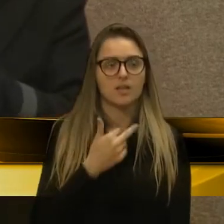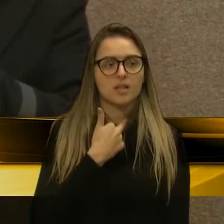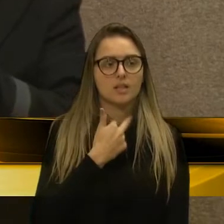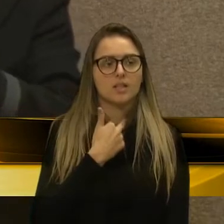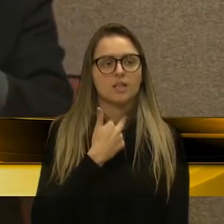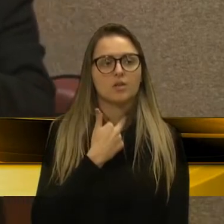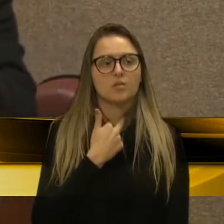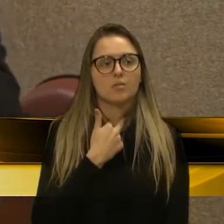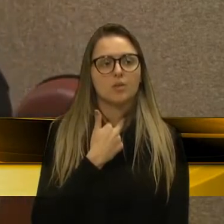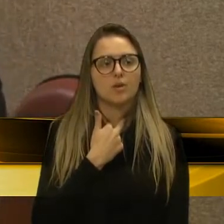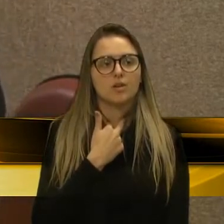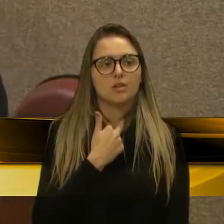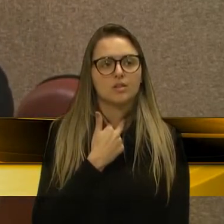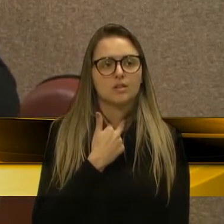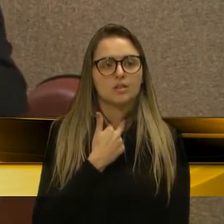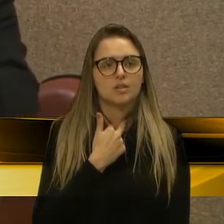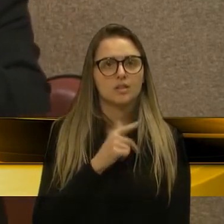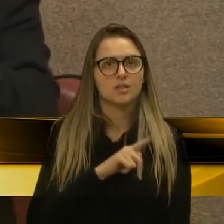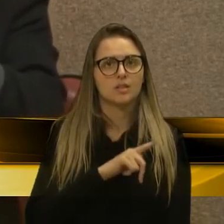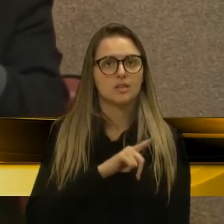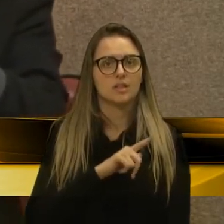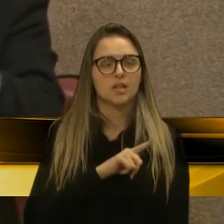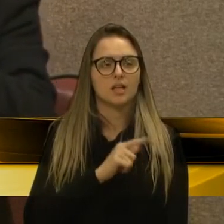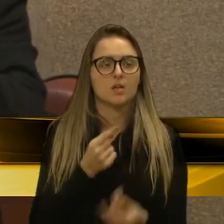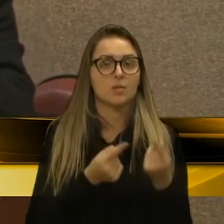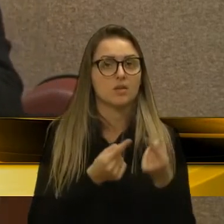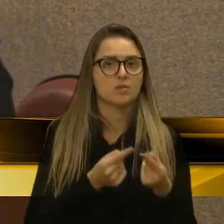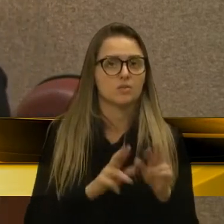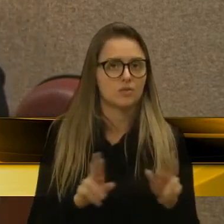essa parcialidade, né.